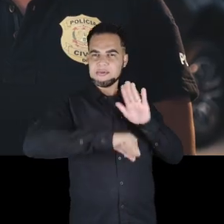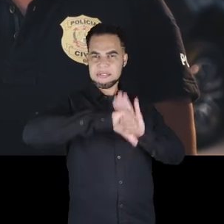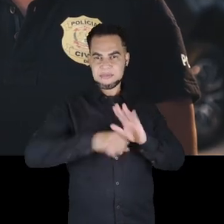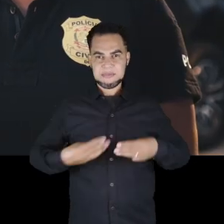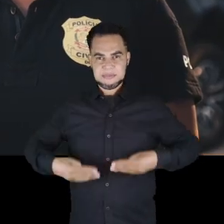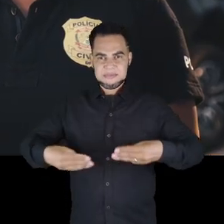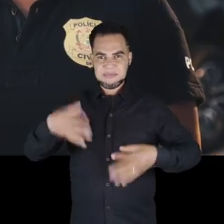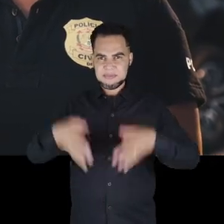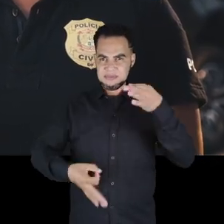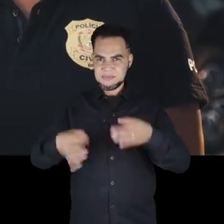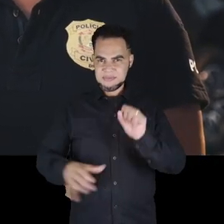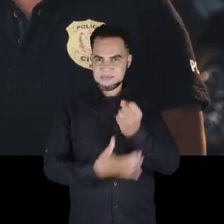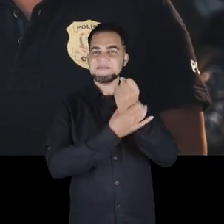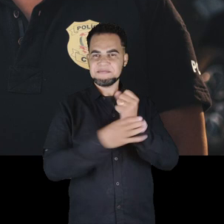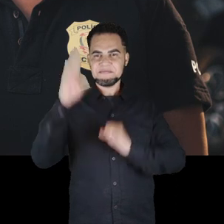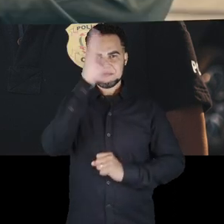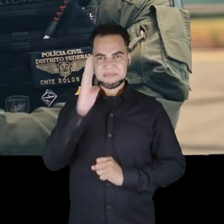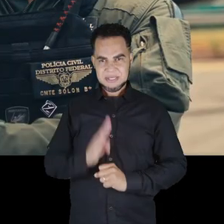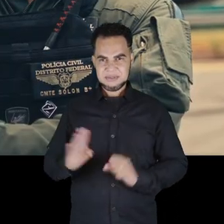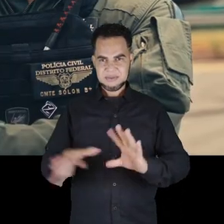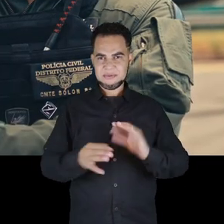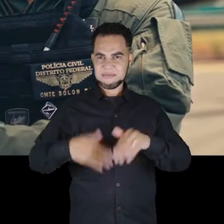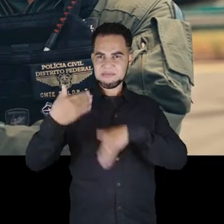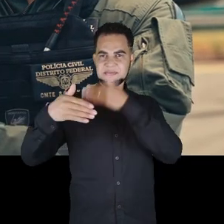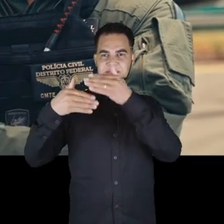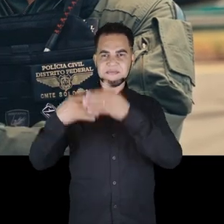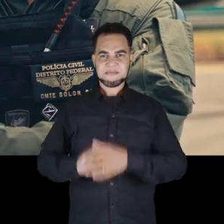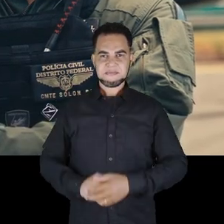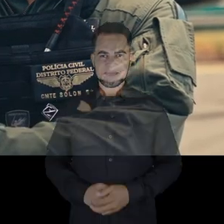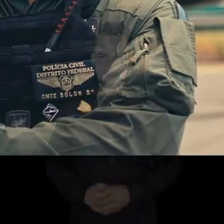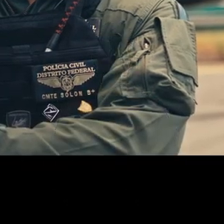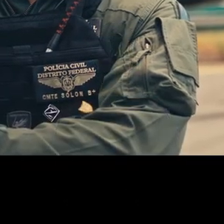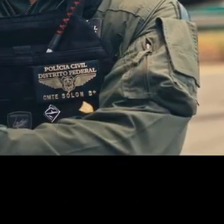Brasil Unido contra o Crime. Ministério da Justiça e Segurança Pública. Brasil. União e Reconstrução.